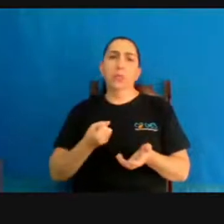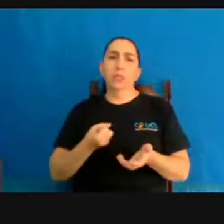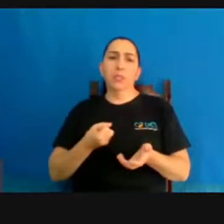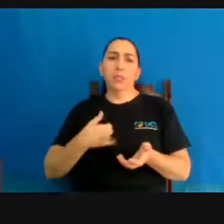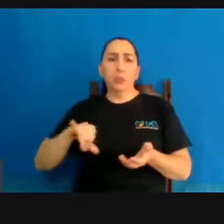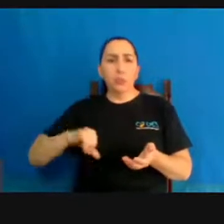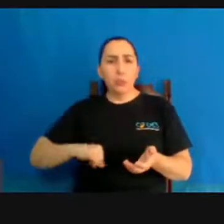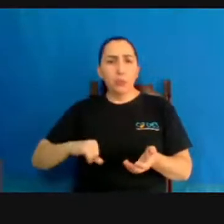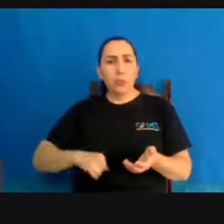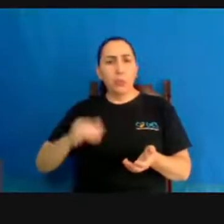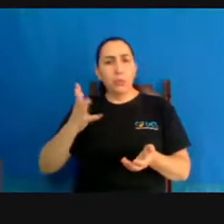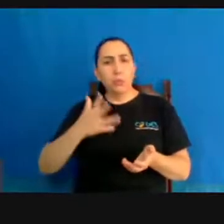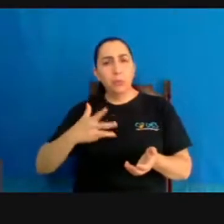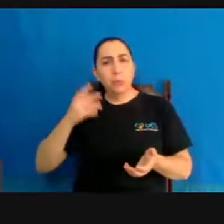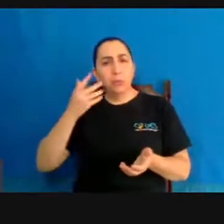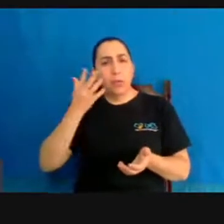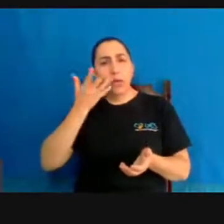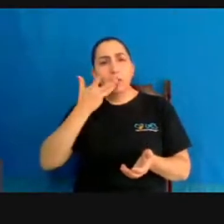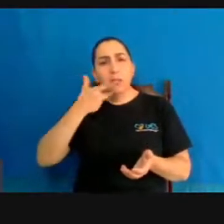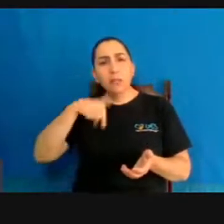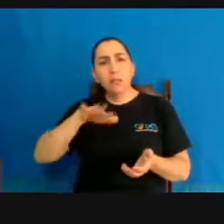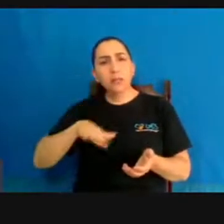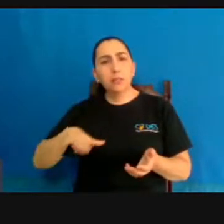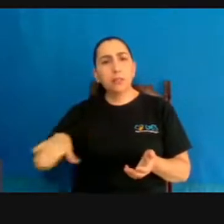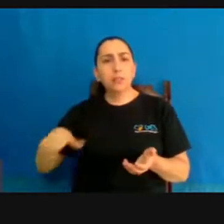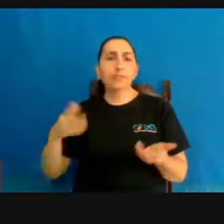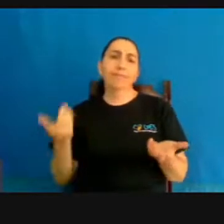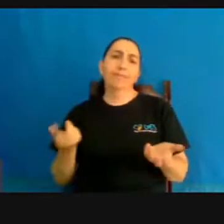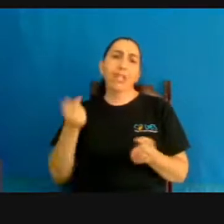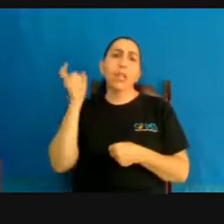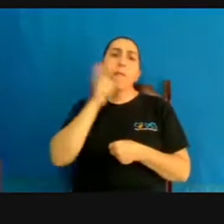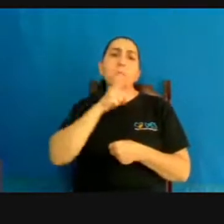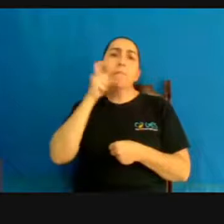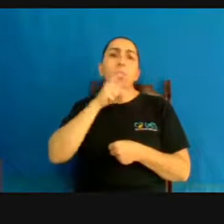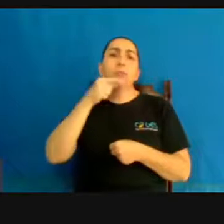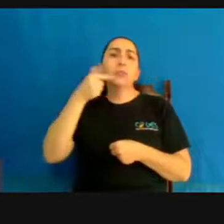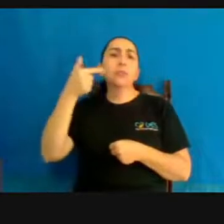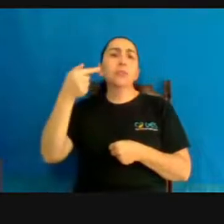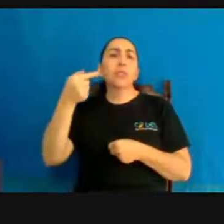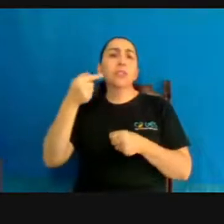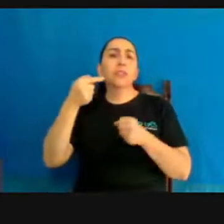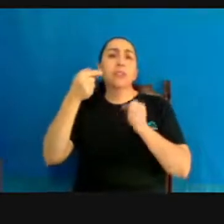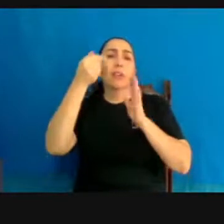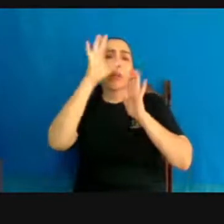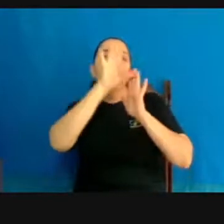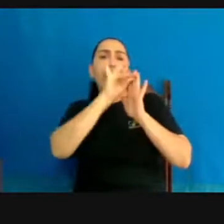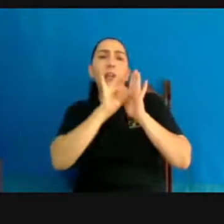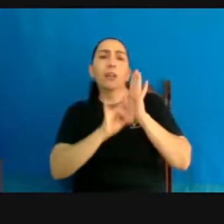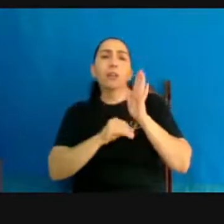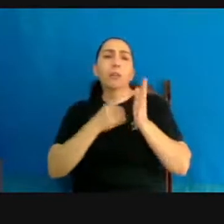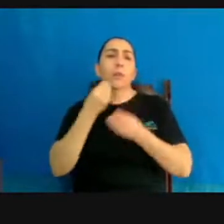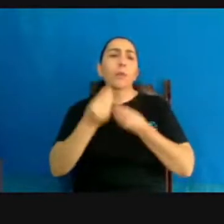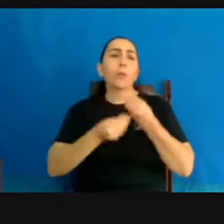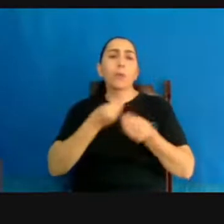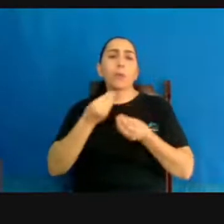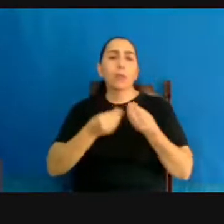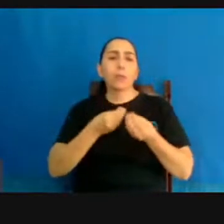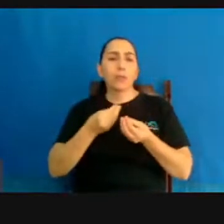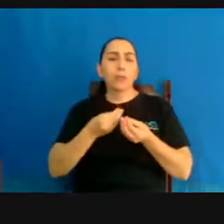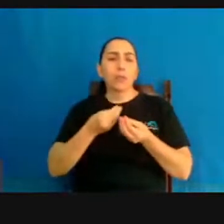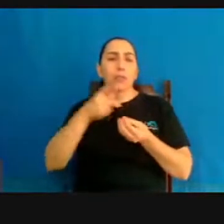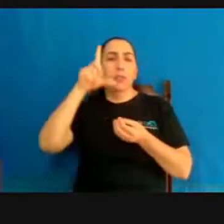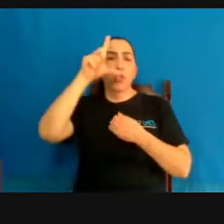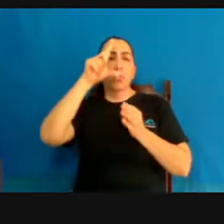fazer isso, não é? Dizer que o mito 7 é o aborto diminui as mortes maternas. Olha o que tem mais dado resultado, como nós falamos aqui,